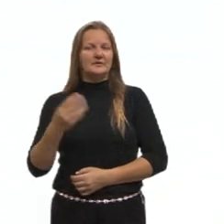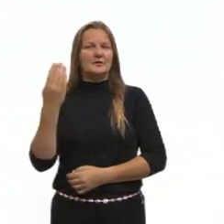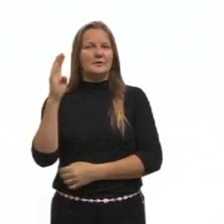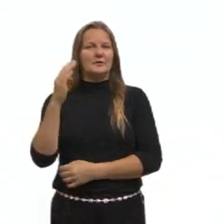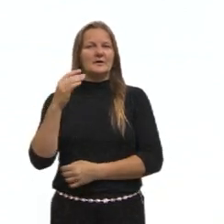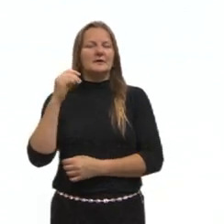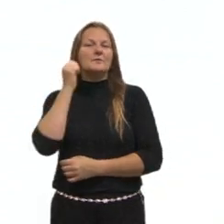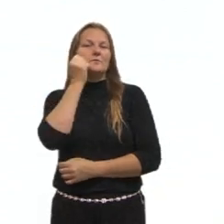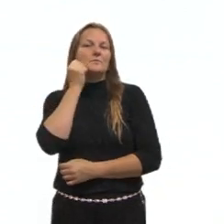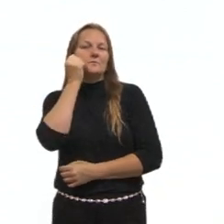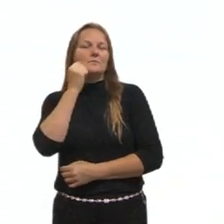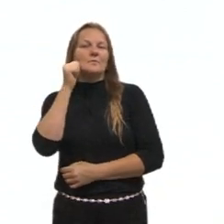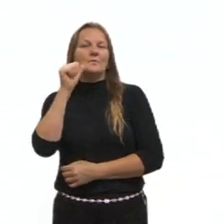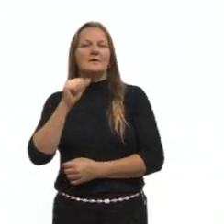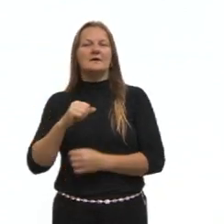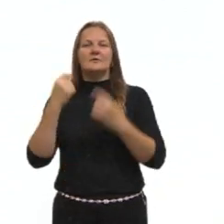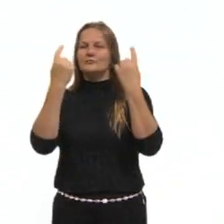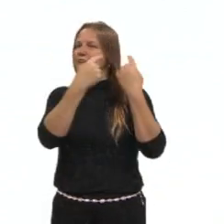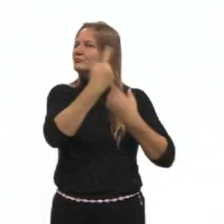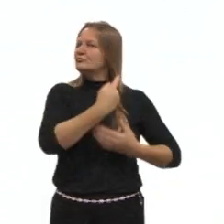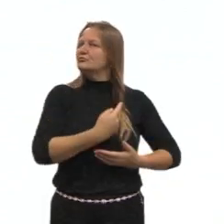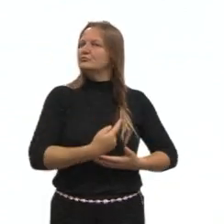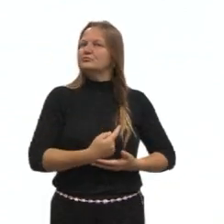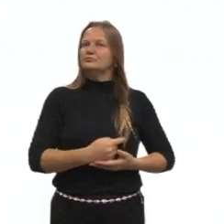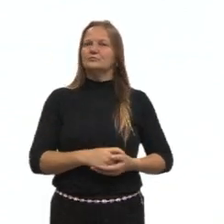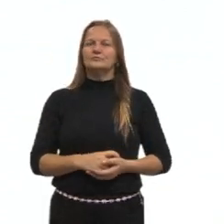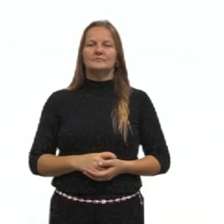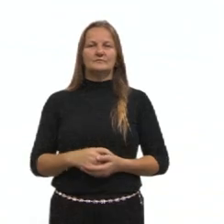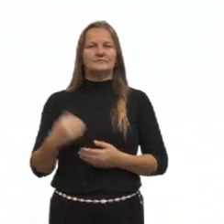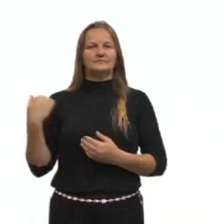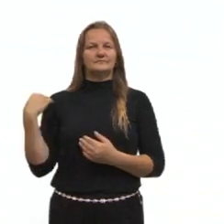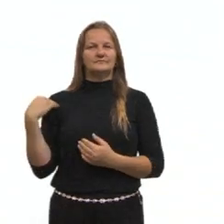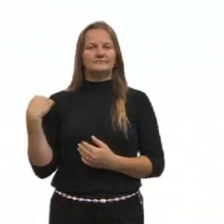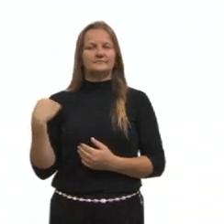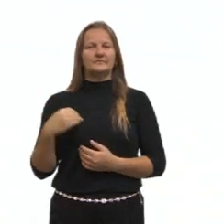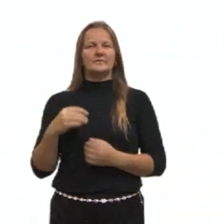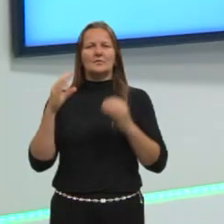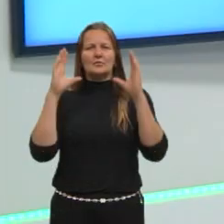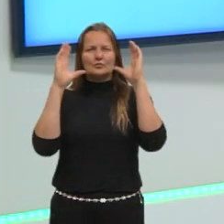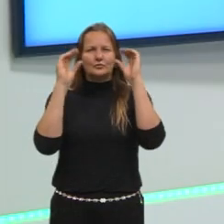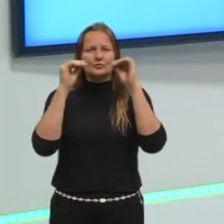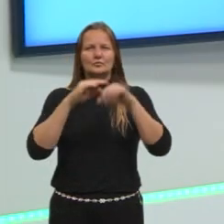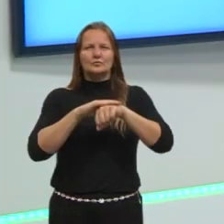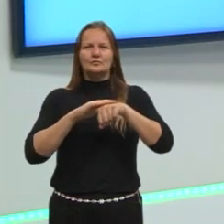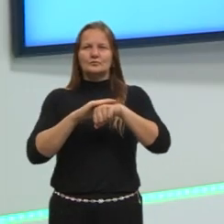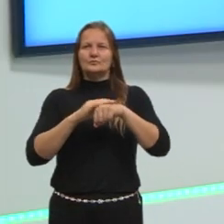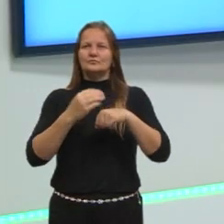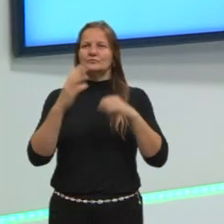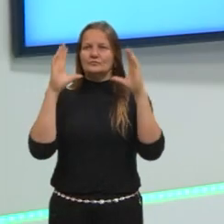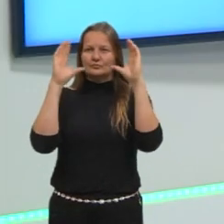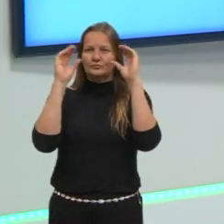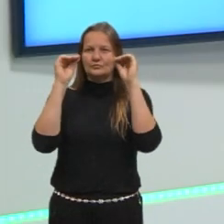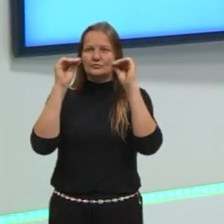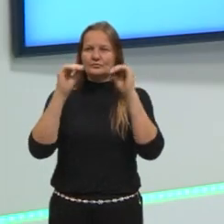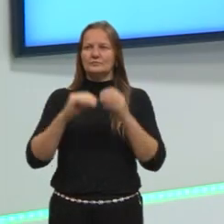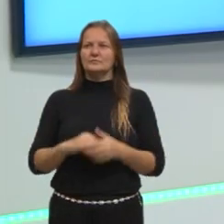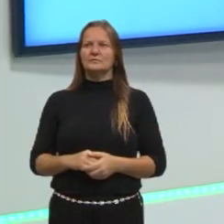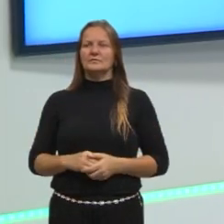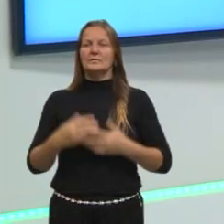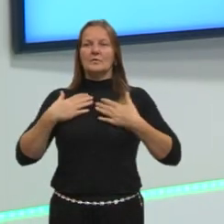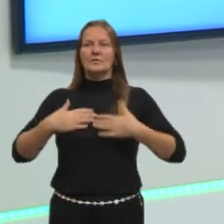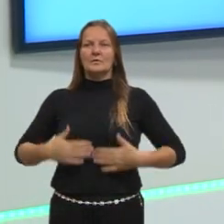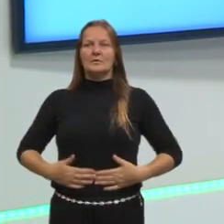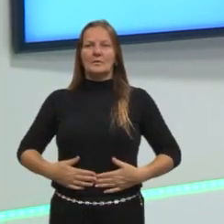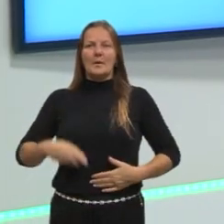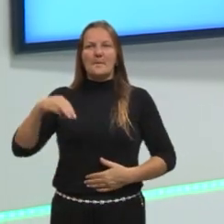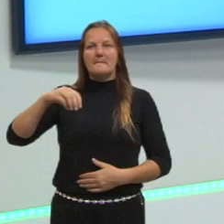negra, cabelos crespos, médios, castanhos escuros. Estou vestindo uma camiseta do programa, de